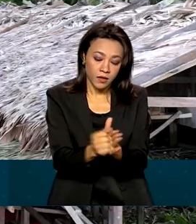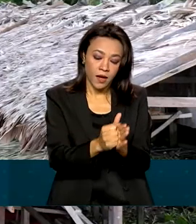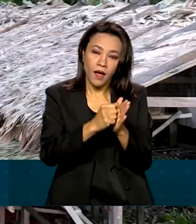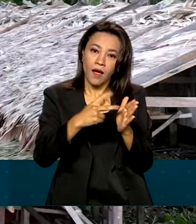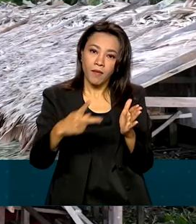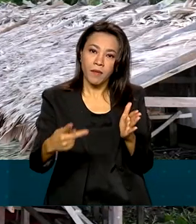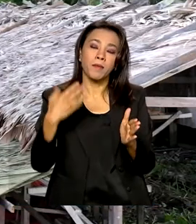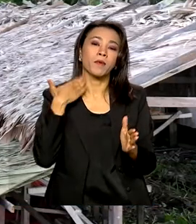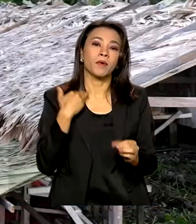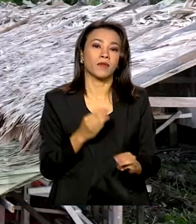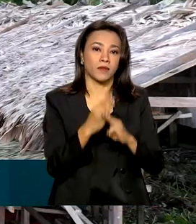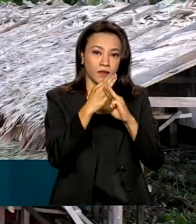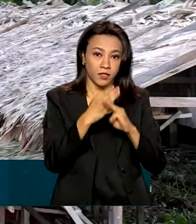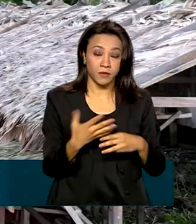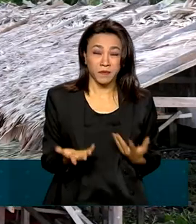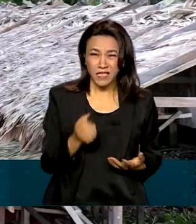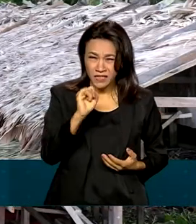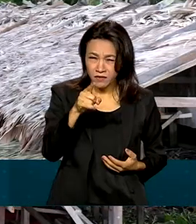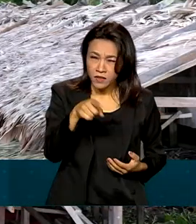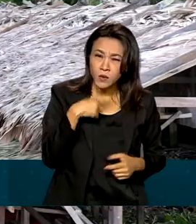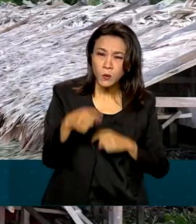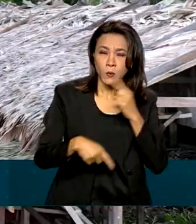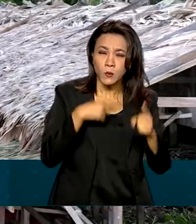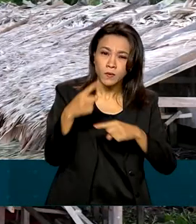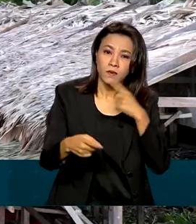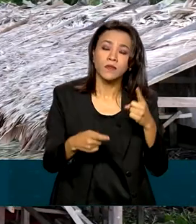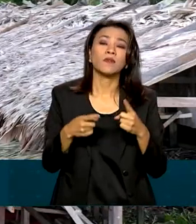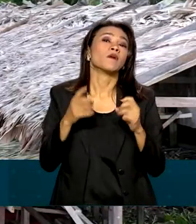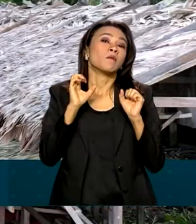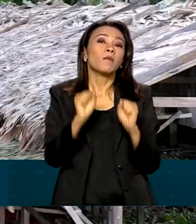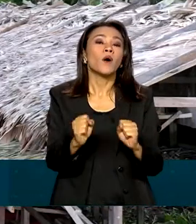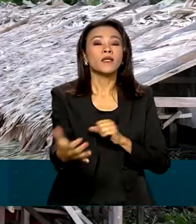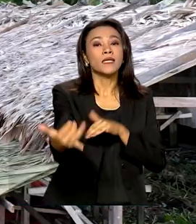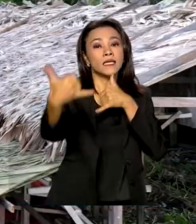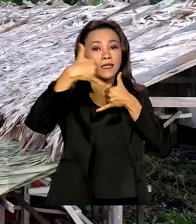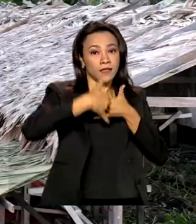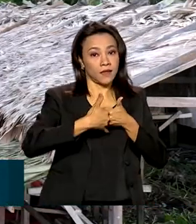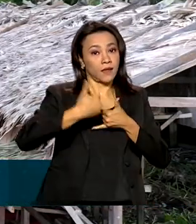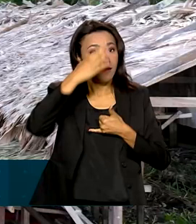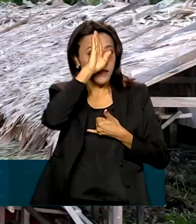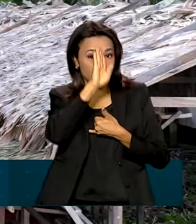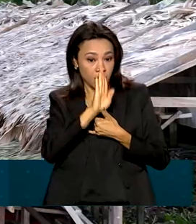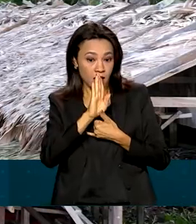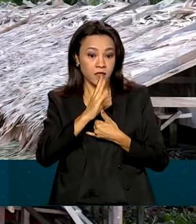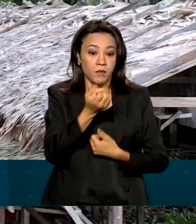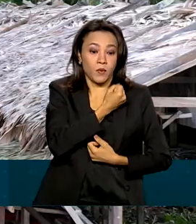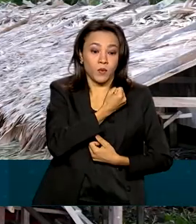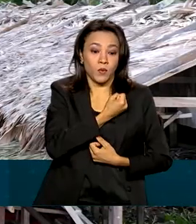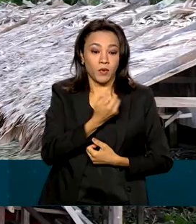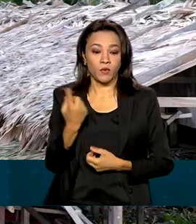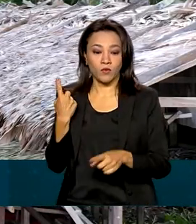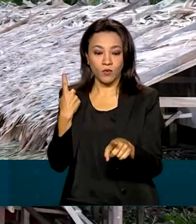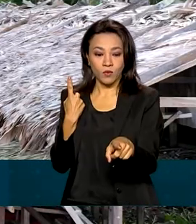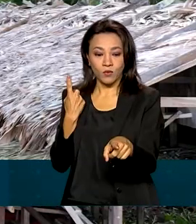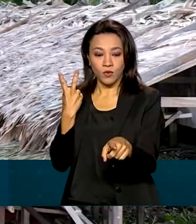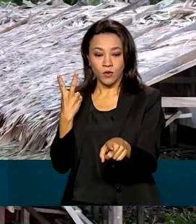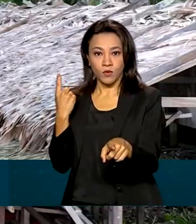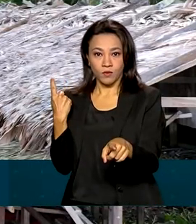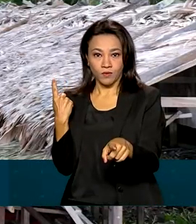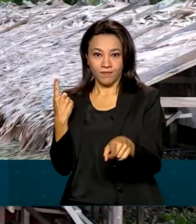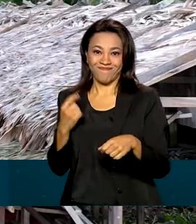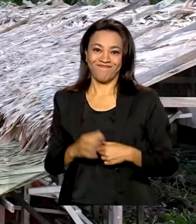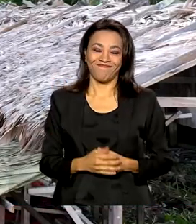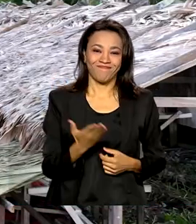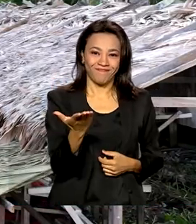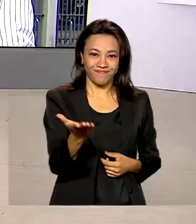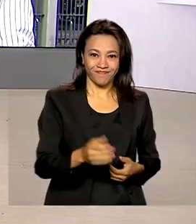Caixa Tem. Em caso de dúvidas, os beneficiários podem ligar gratuitamente para o telefone 121. Renata,